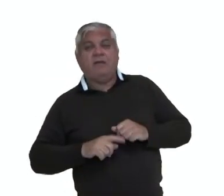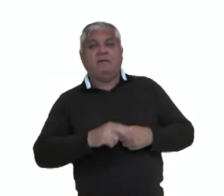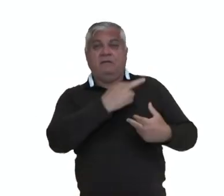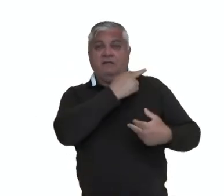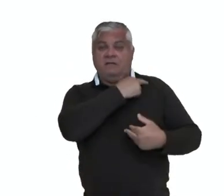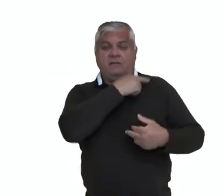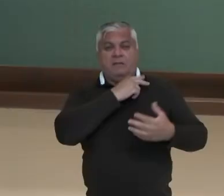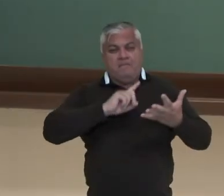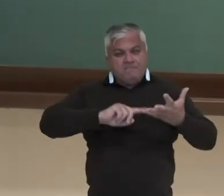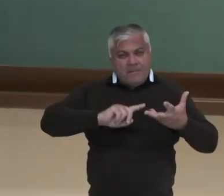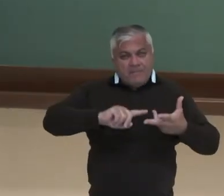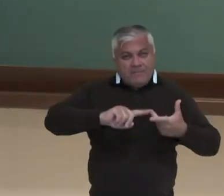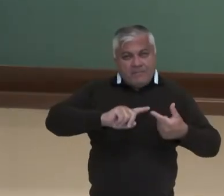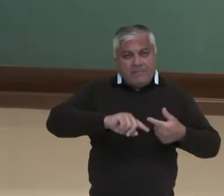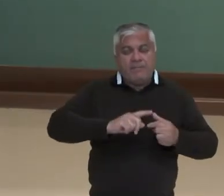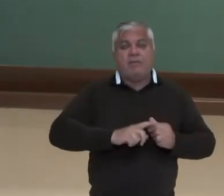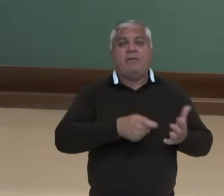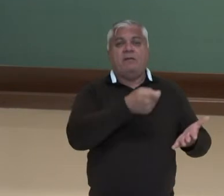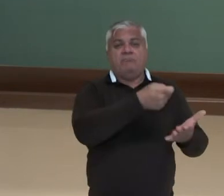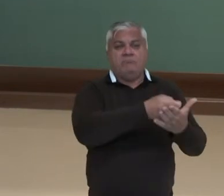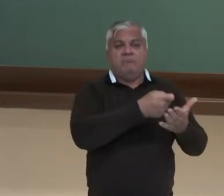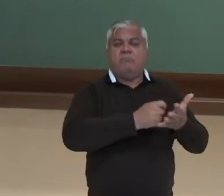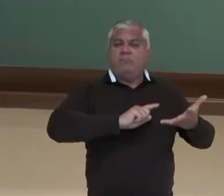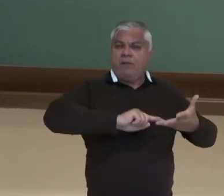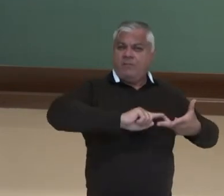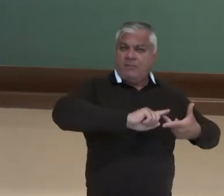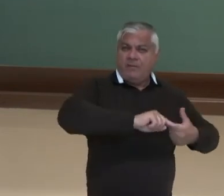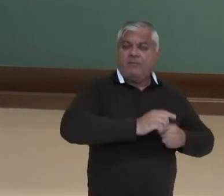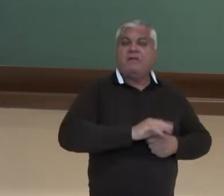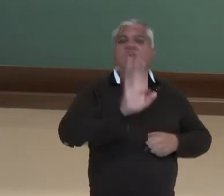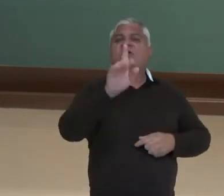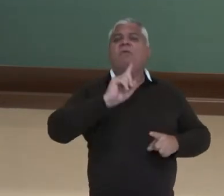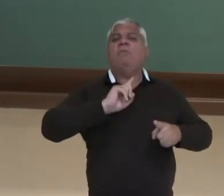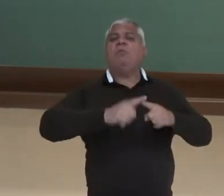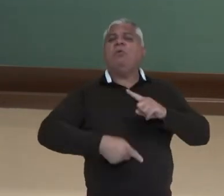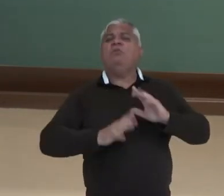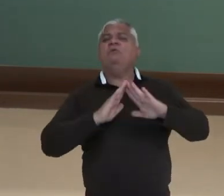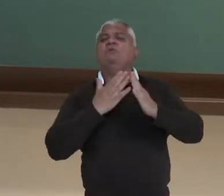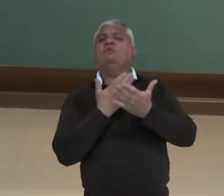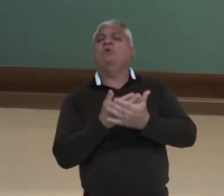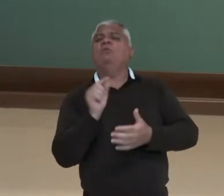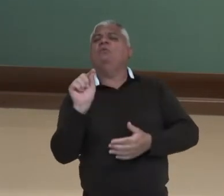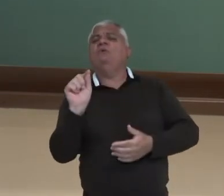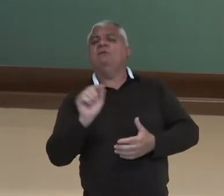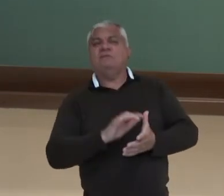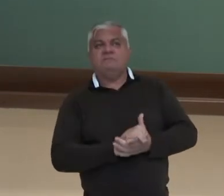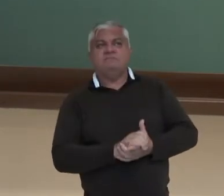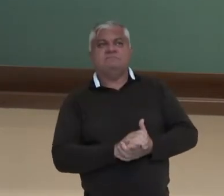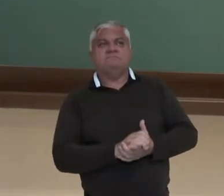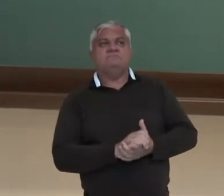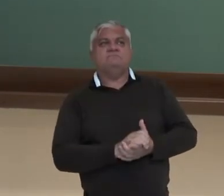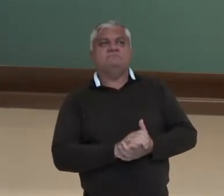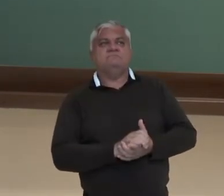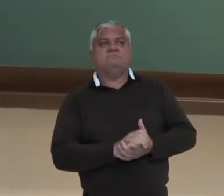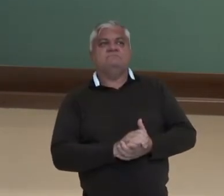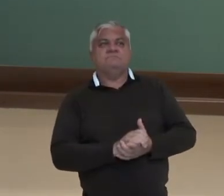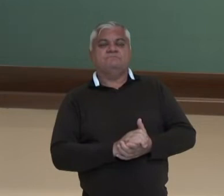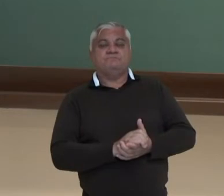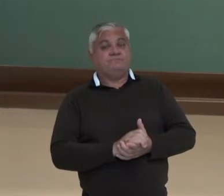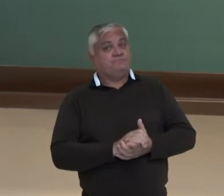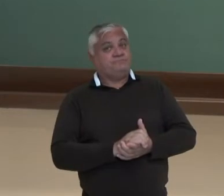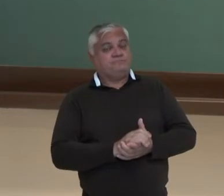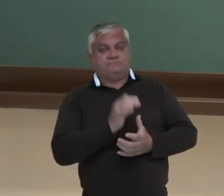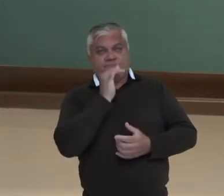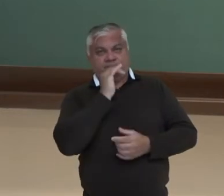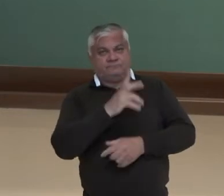o ambiente escolar. Mas o que é proibido na escola? Vamos ver um exemplo aqui? É? Então, olha lá. É proibido